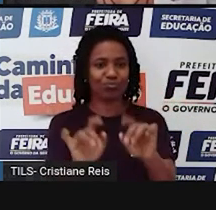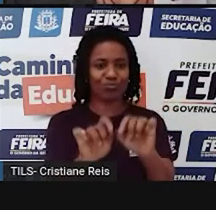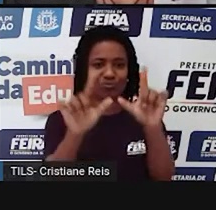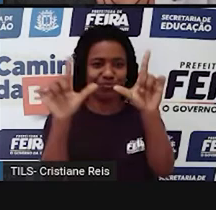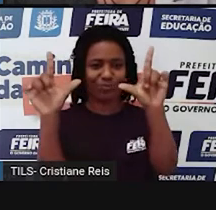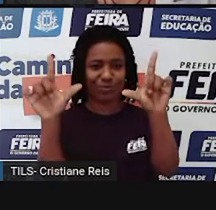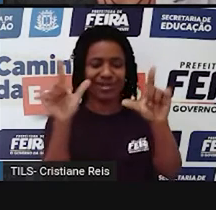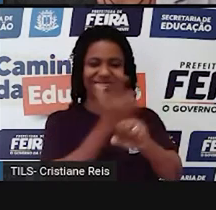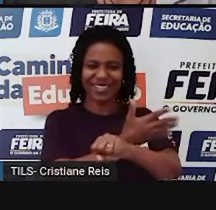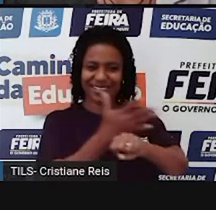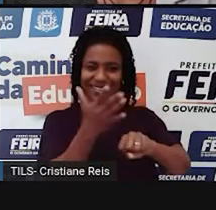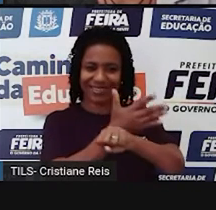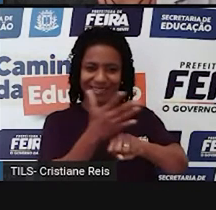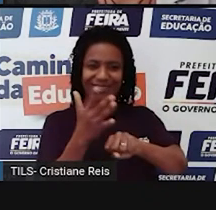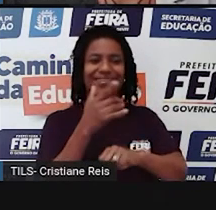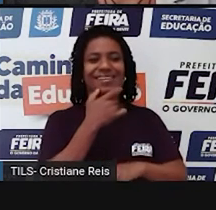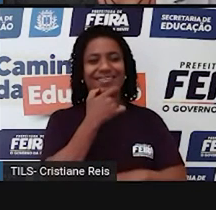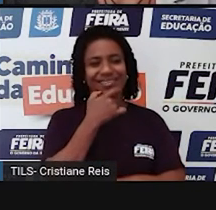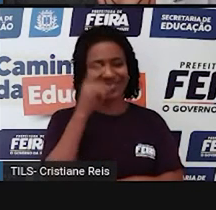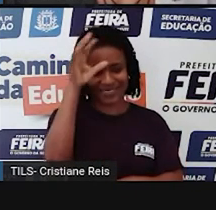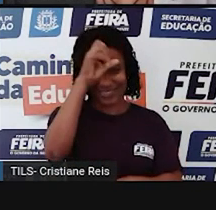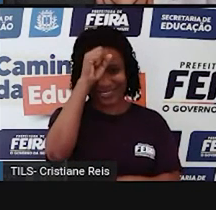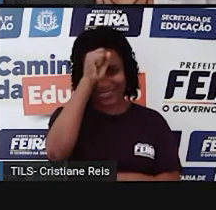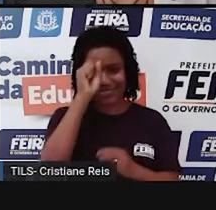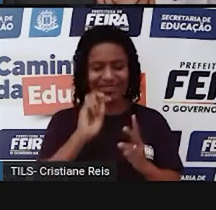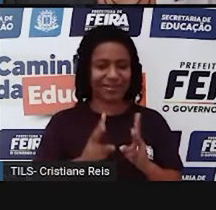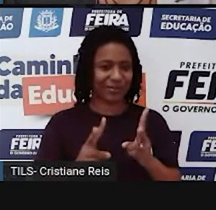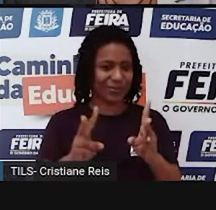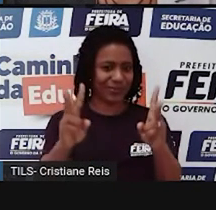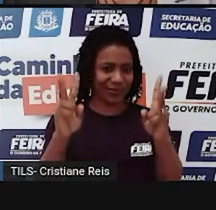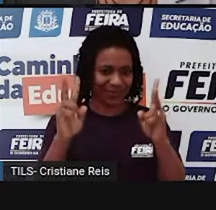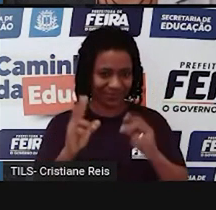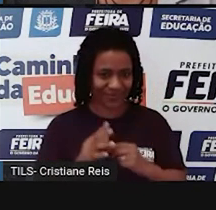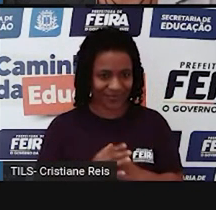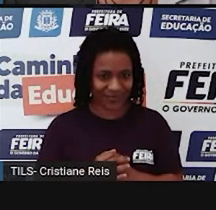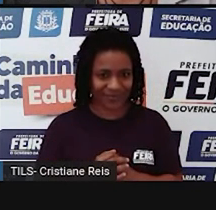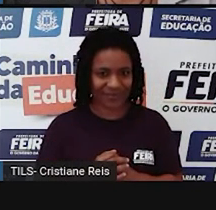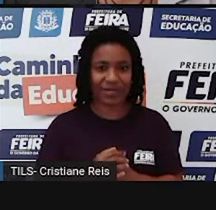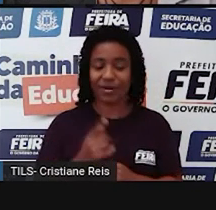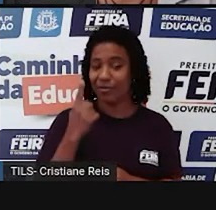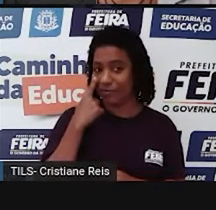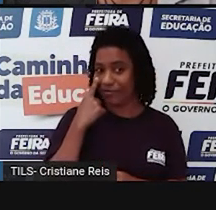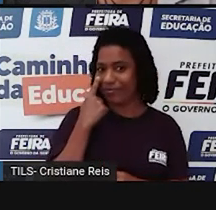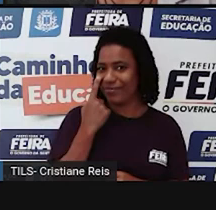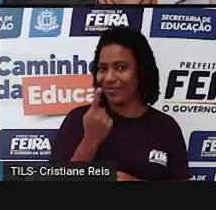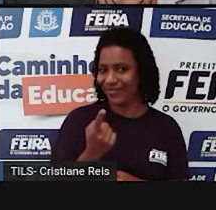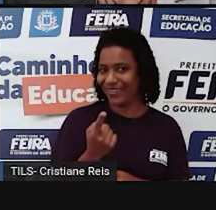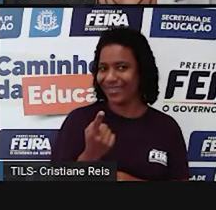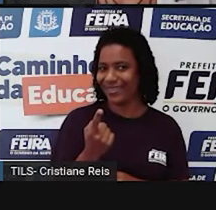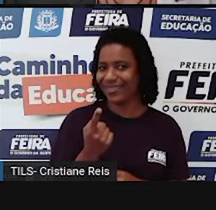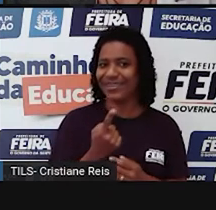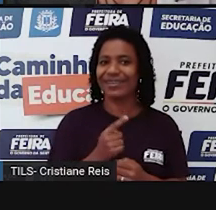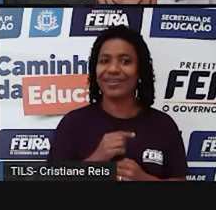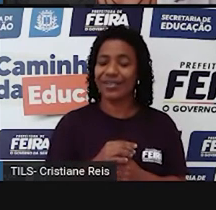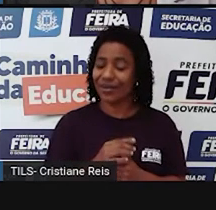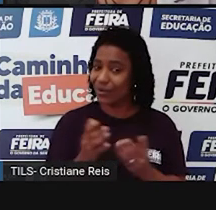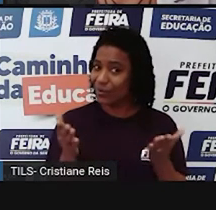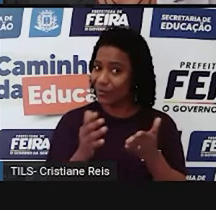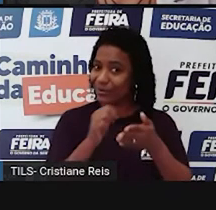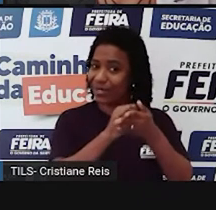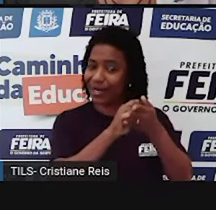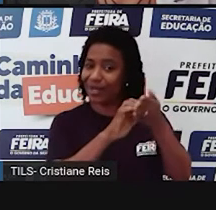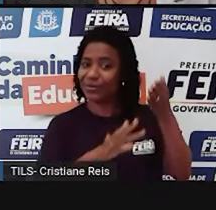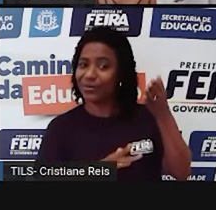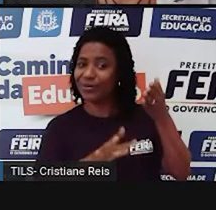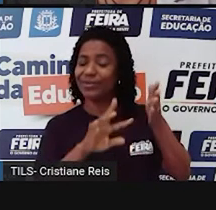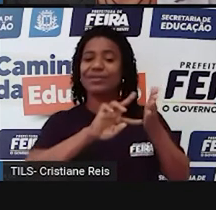Let's start Vamos começar Olha a situação que nós vamos vencer hoje com esse desafio Descobrir o